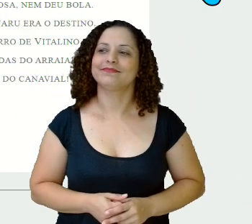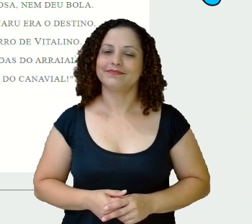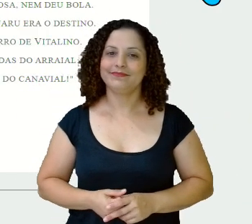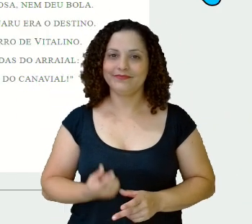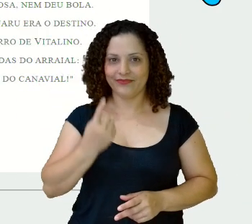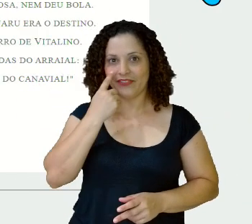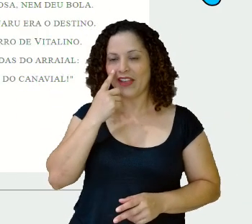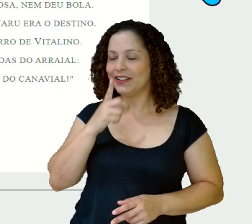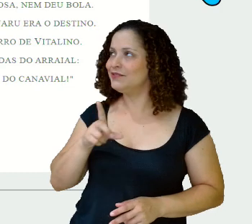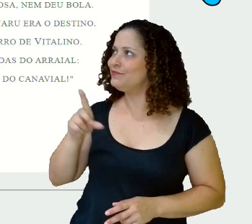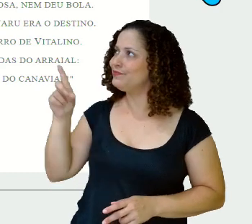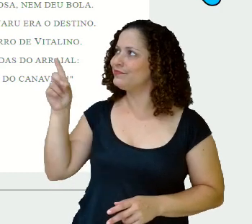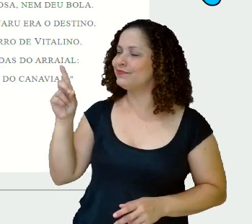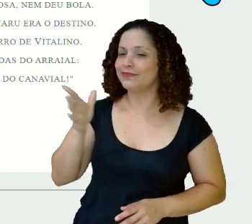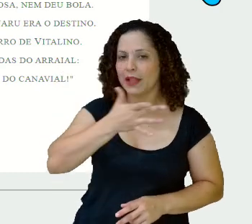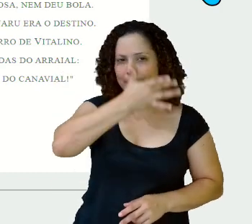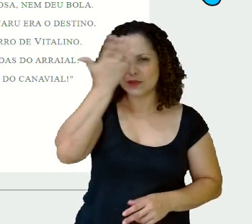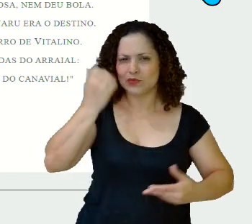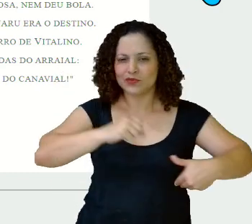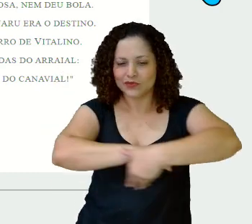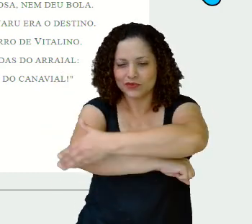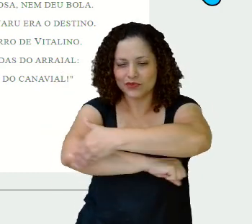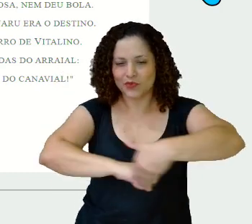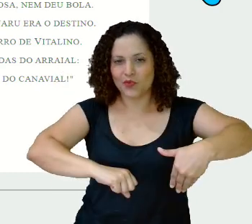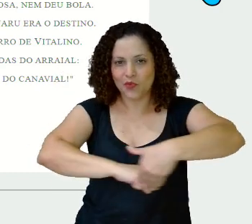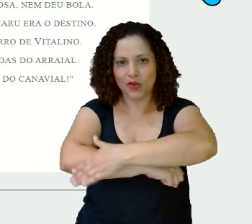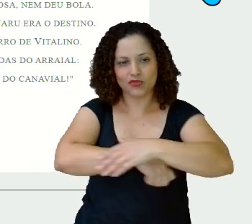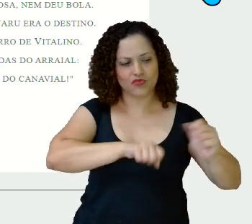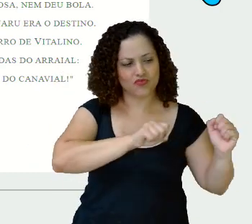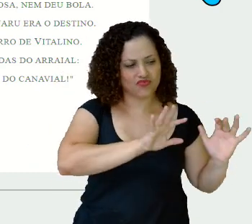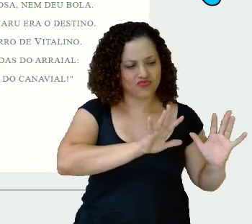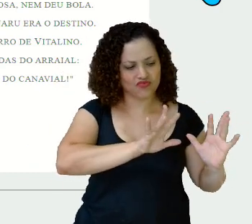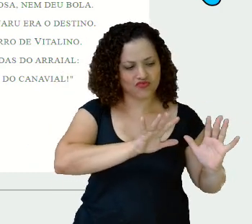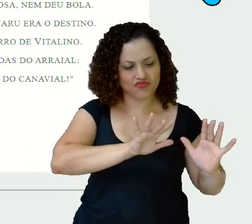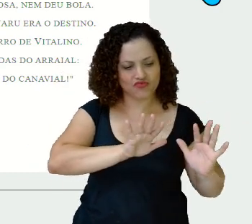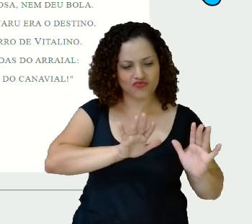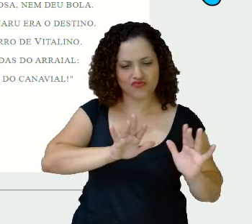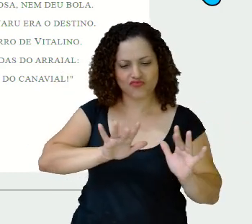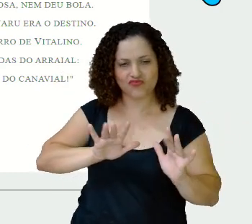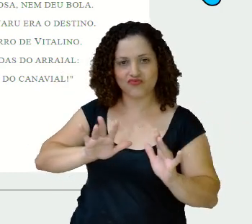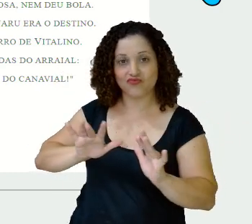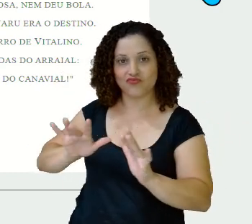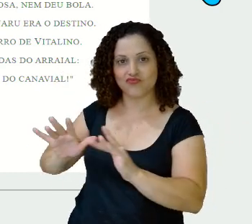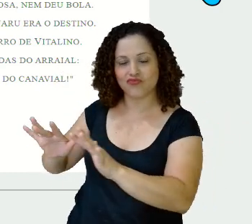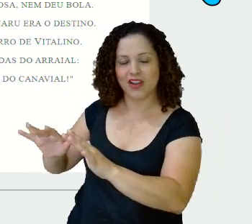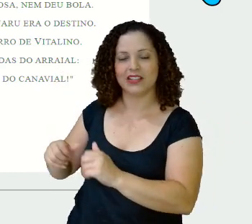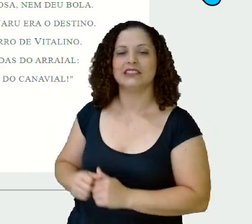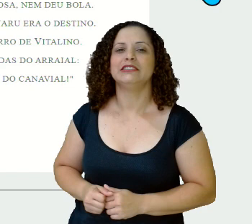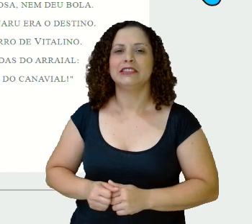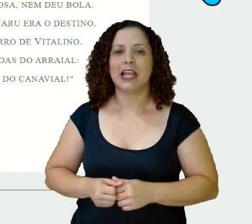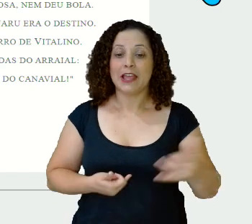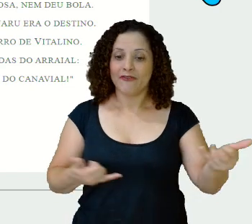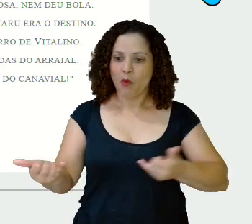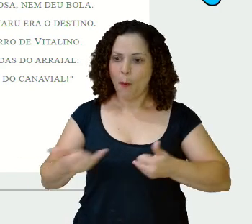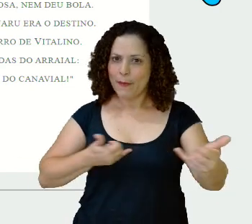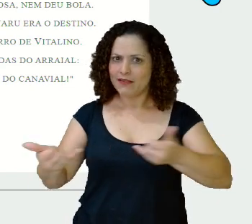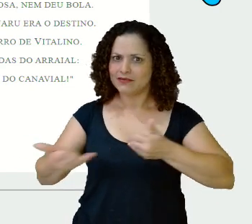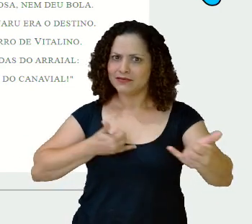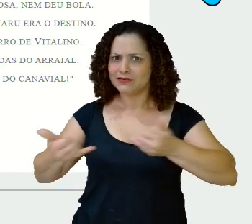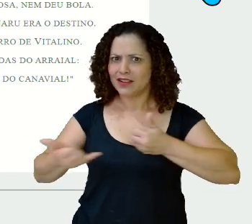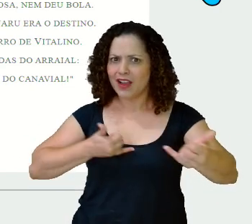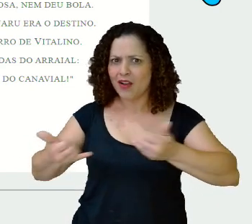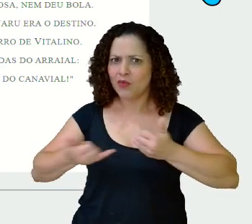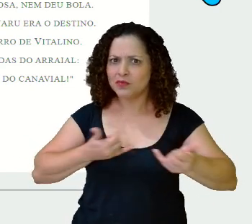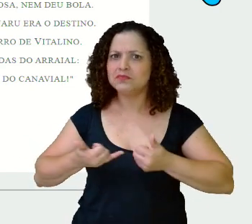aqui o cortejo Todo mundo nas ruas Toda informação era sempre muito bem